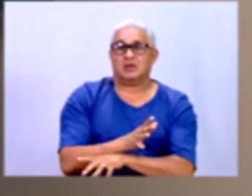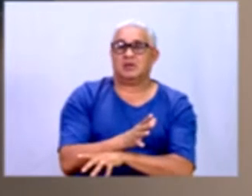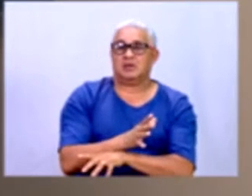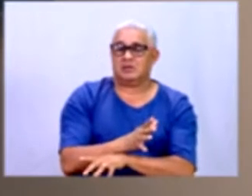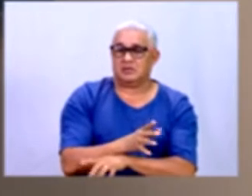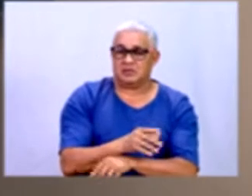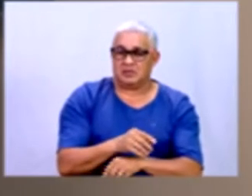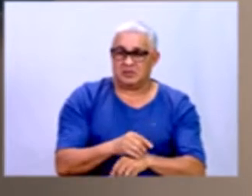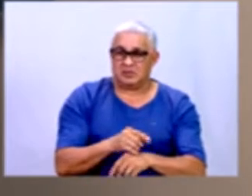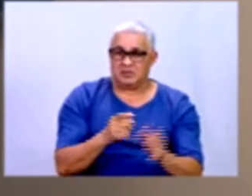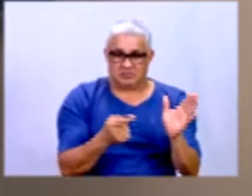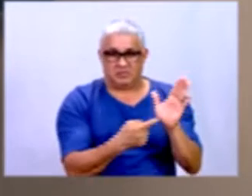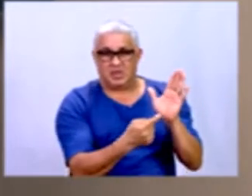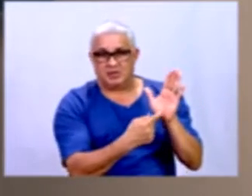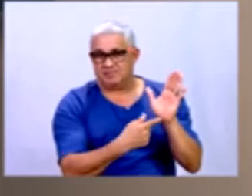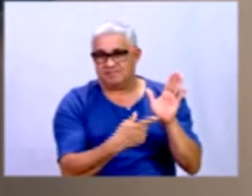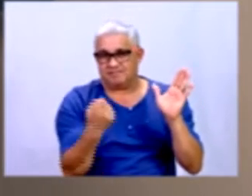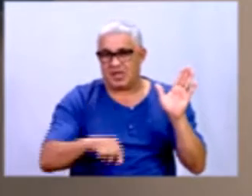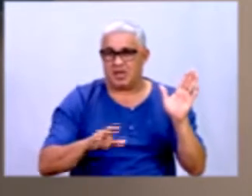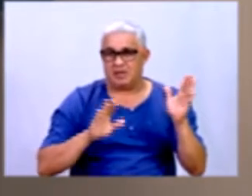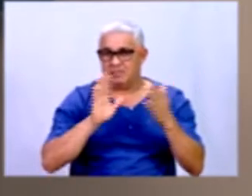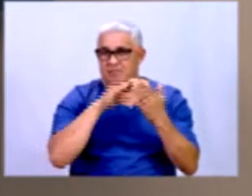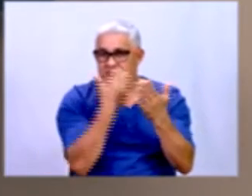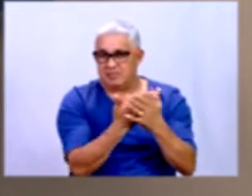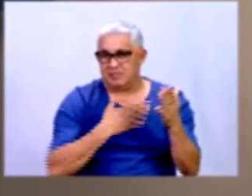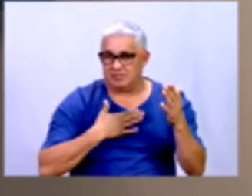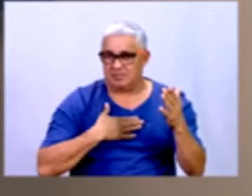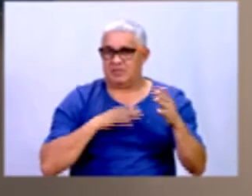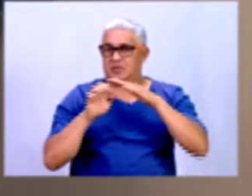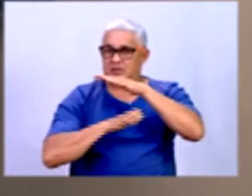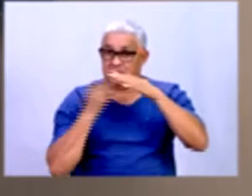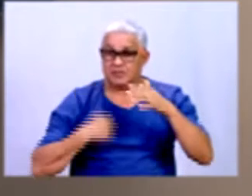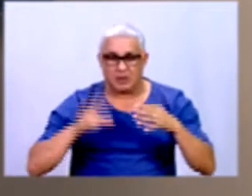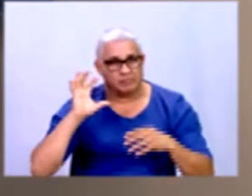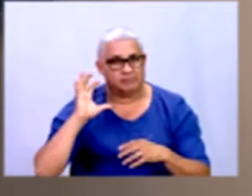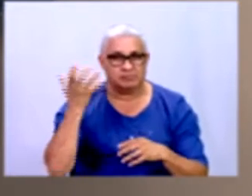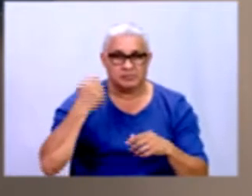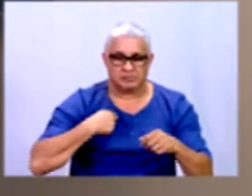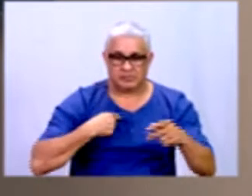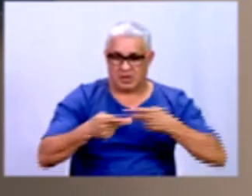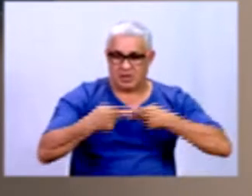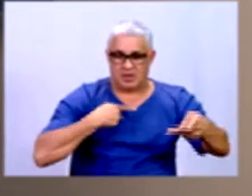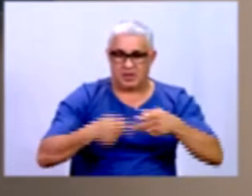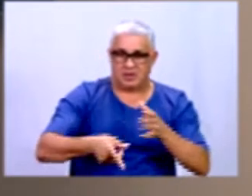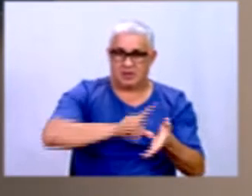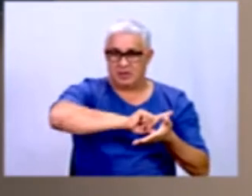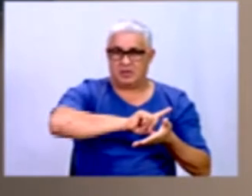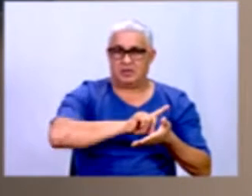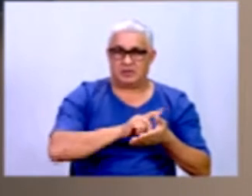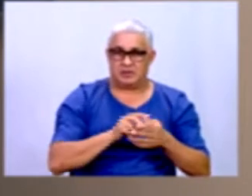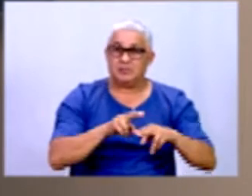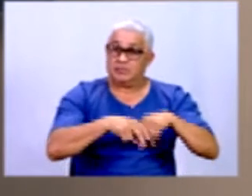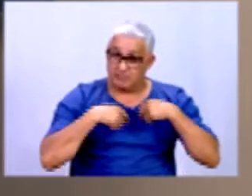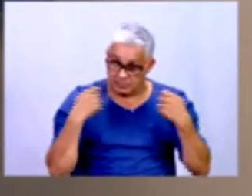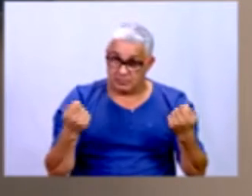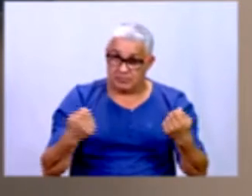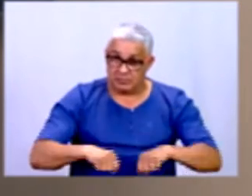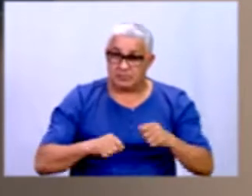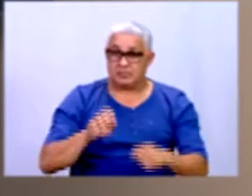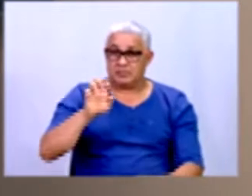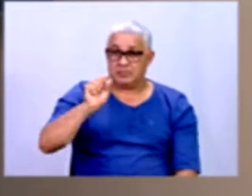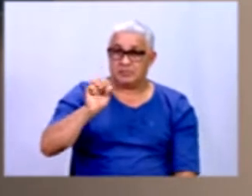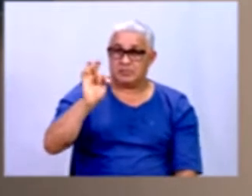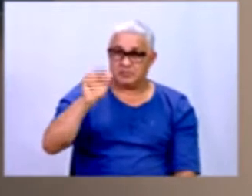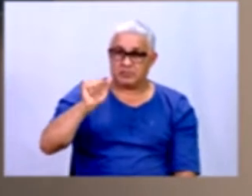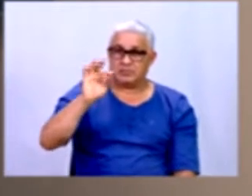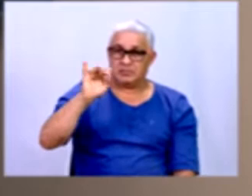satisfatório para a minha empresa, para a minha escola, então eu vou ter que tomar ações, vou ter que fazer um planejamento. É para isso que serve a estatística. Não é para